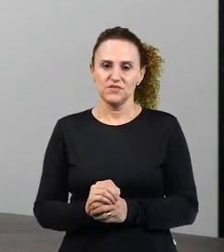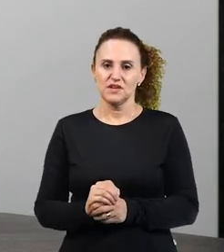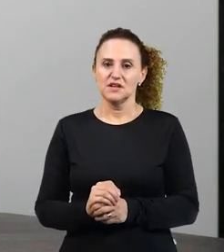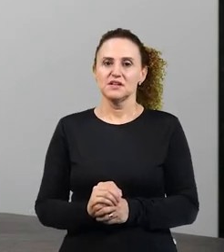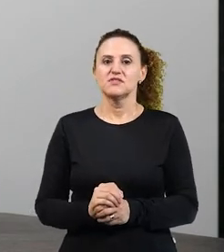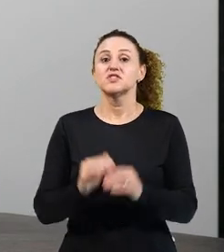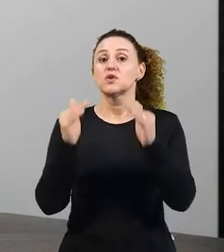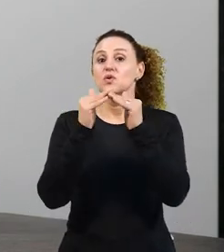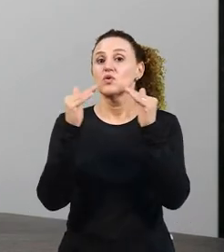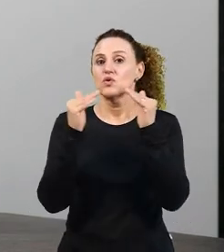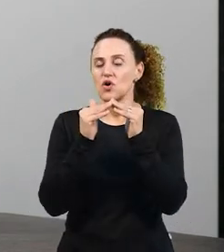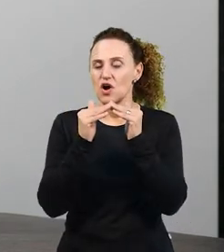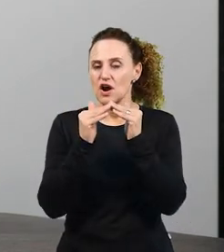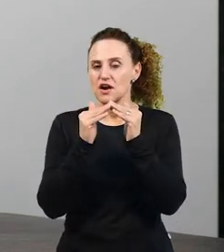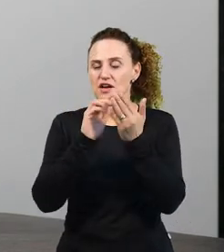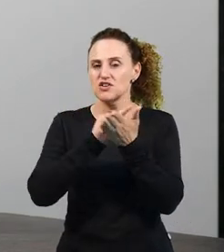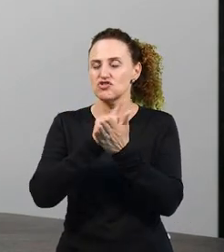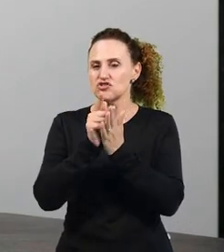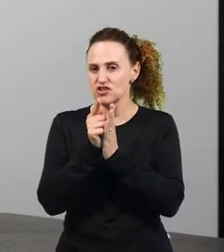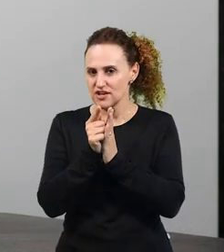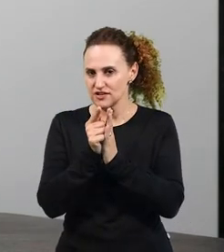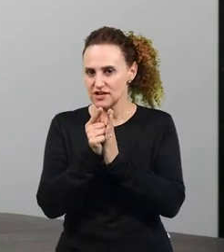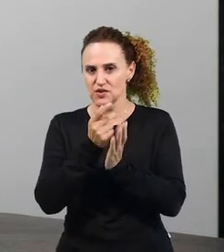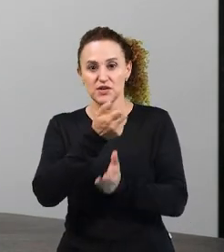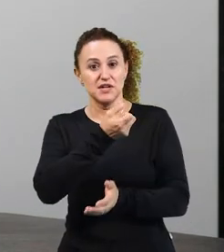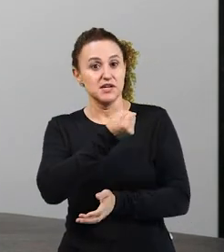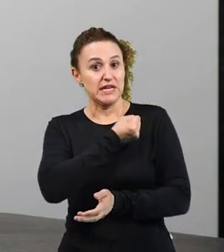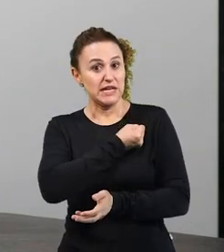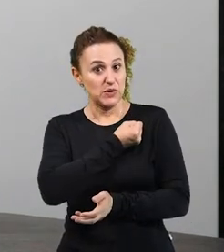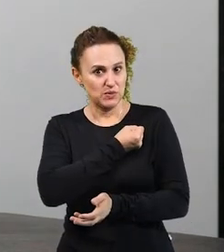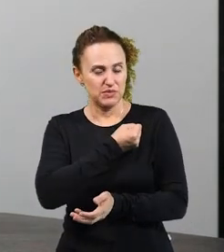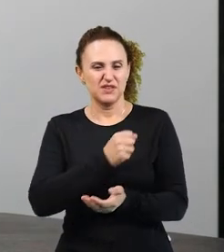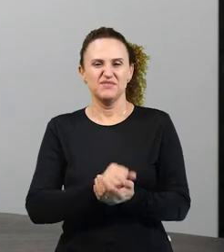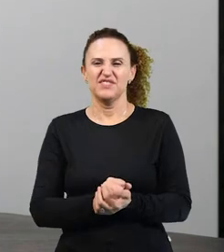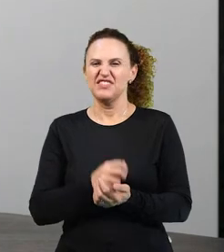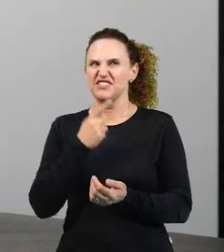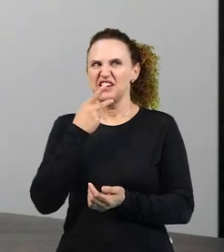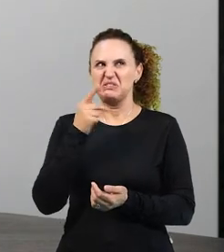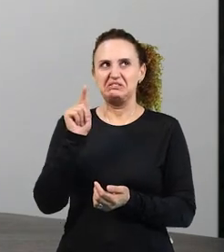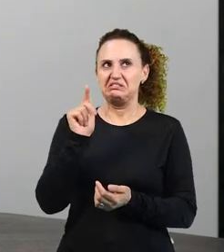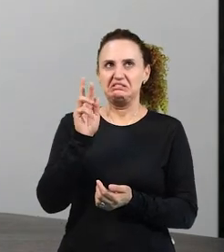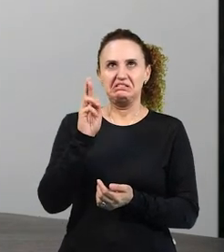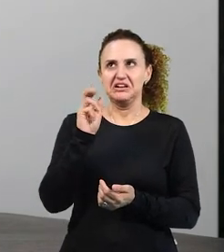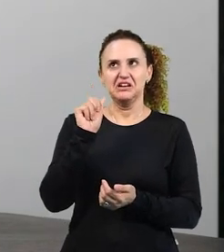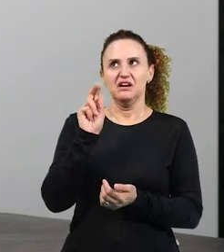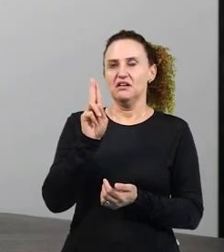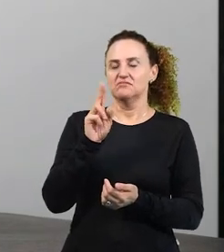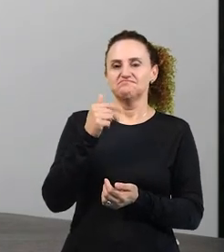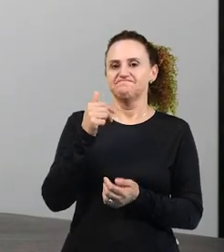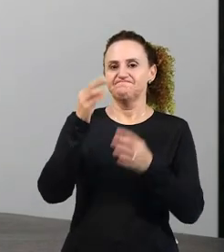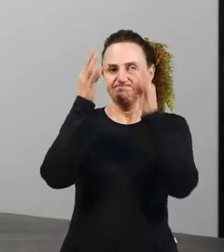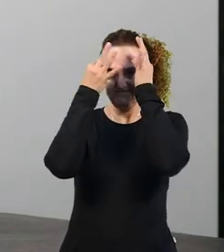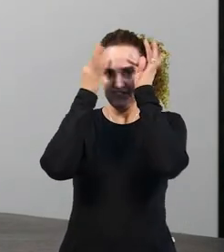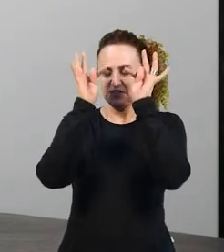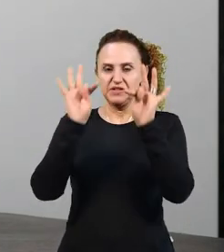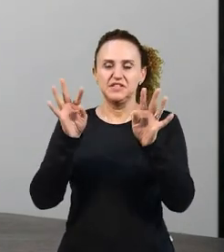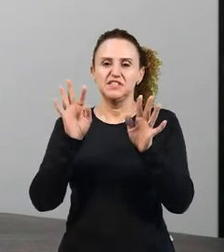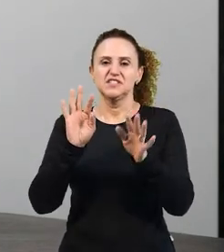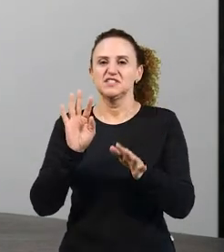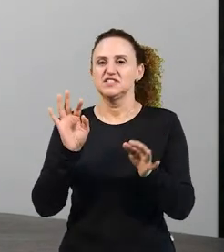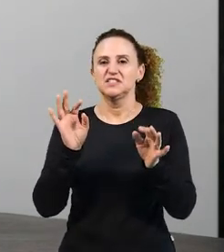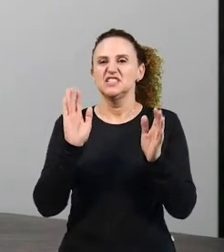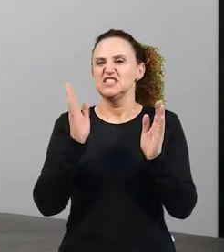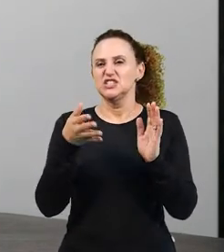número, tá? Quem falou de grau, aí é uma teoria, é uma influência que já,